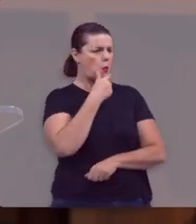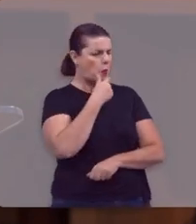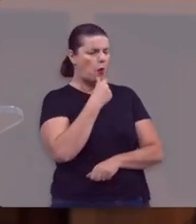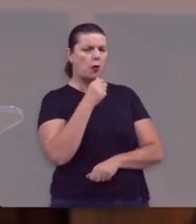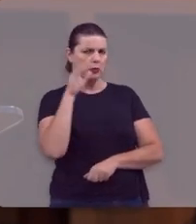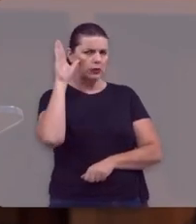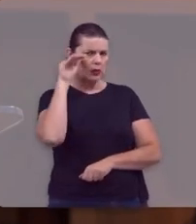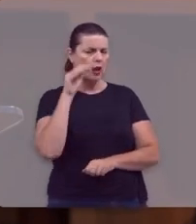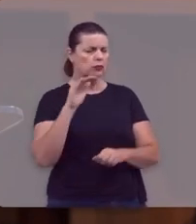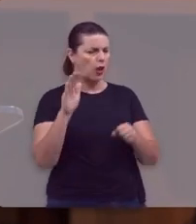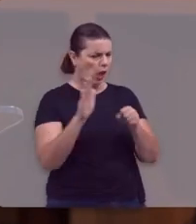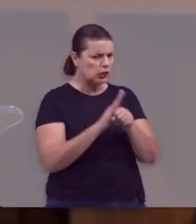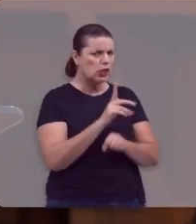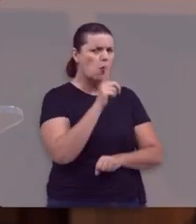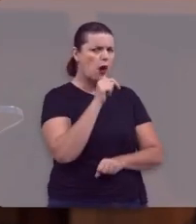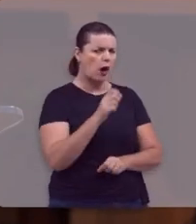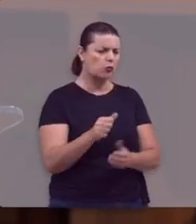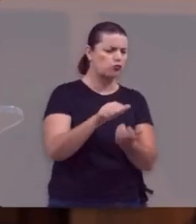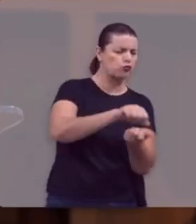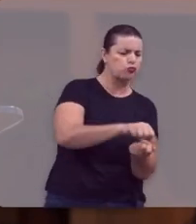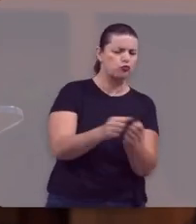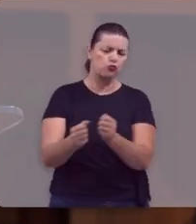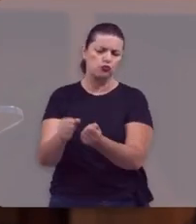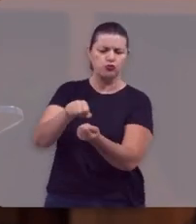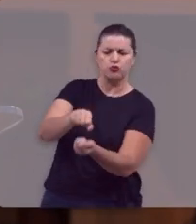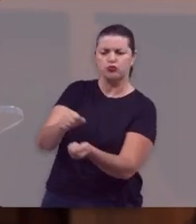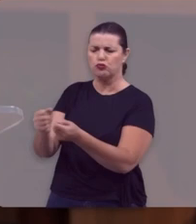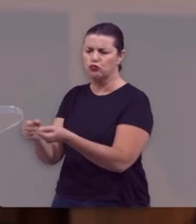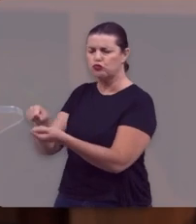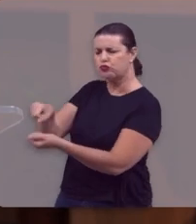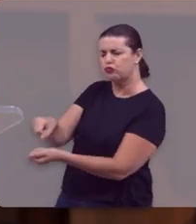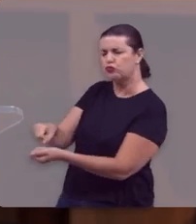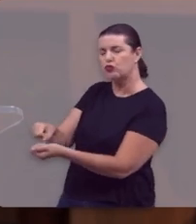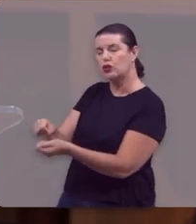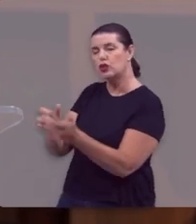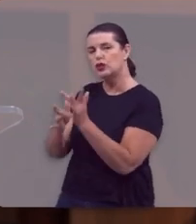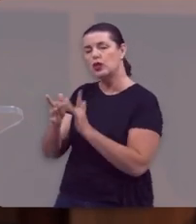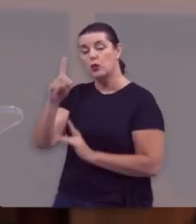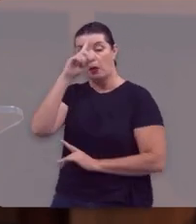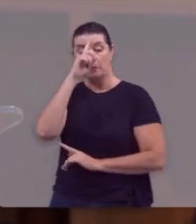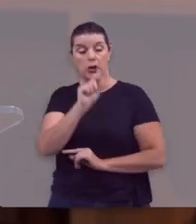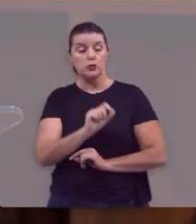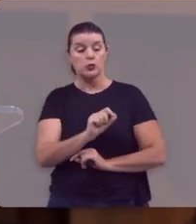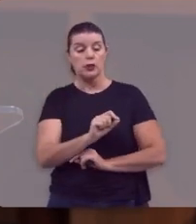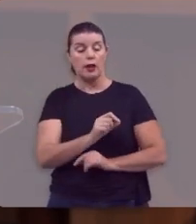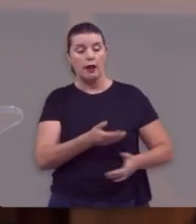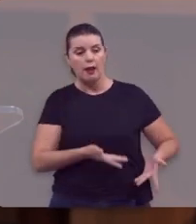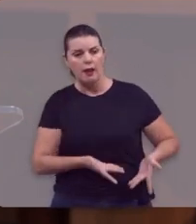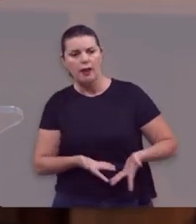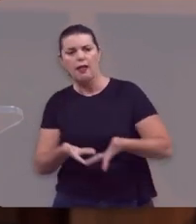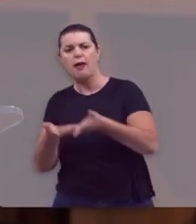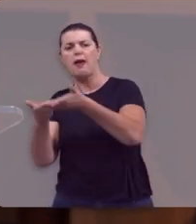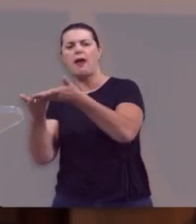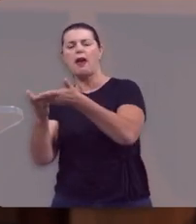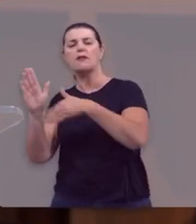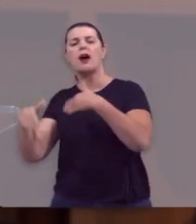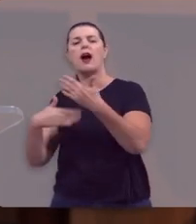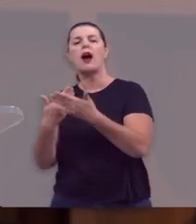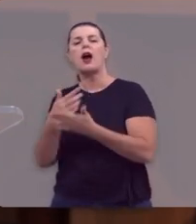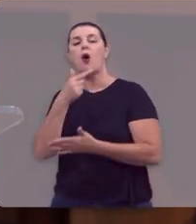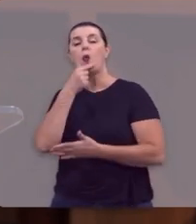Eles a encheram totalmente. Então Jesus dá-lhes uma ordem expressa.